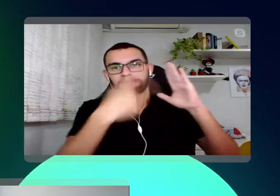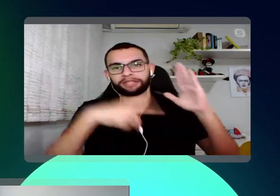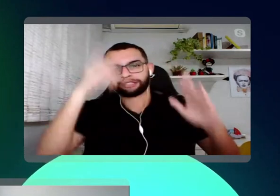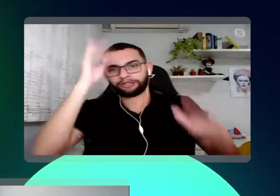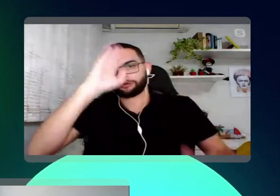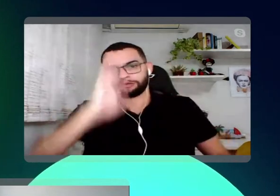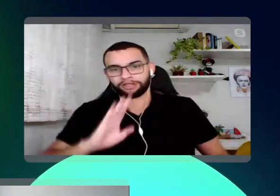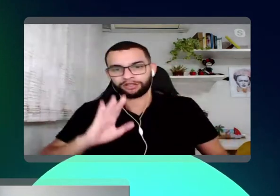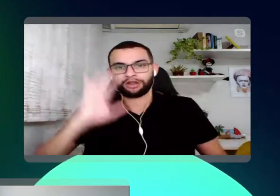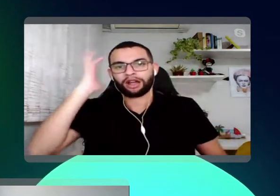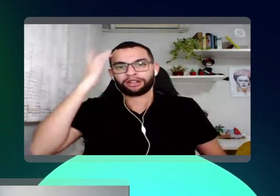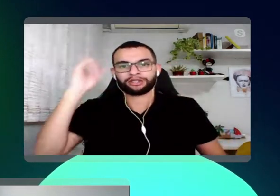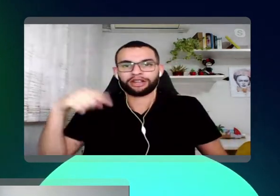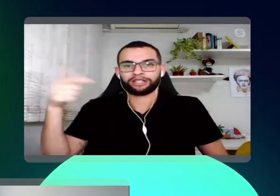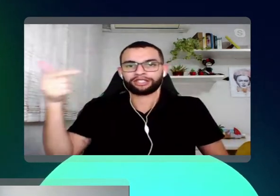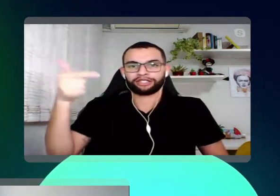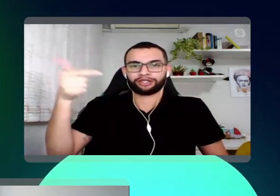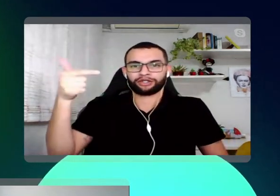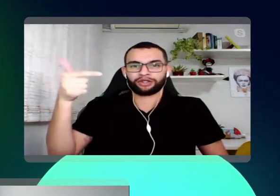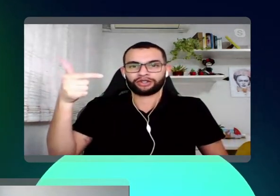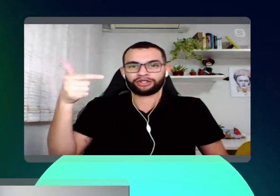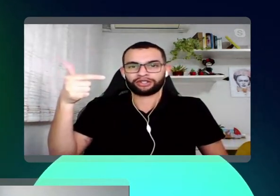Deve ser o quê? É top 2, né?